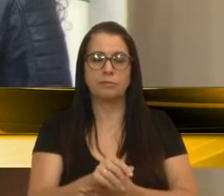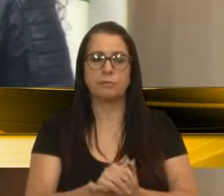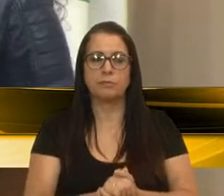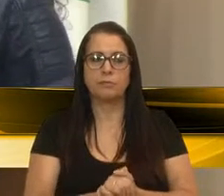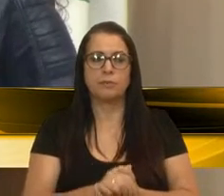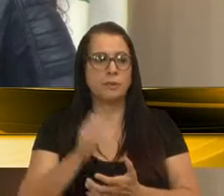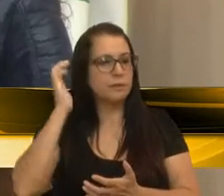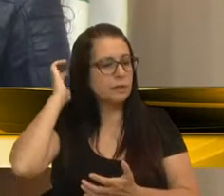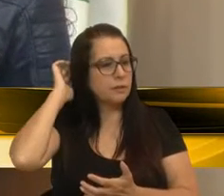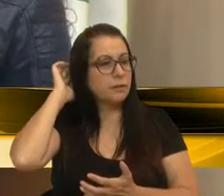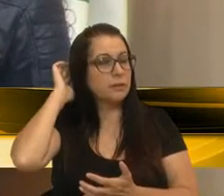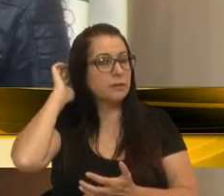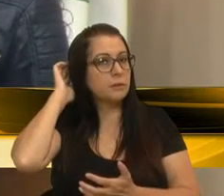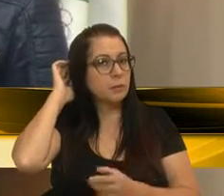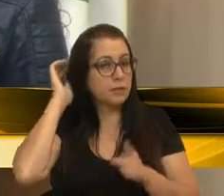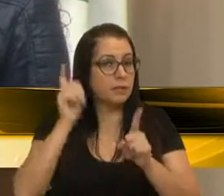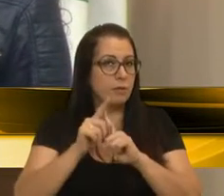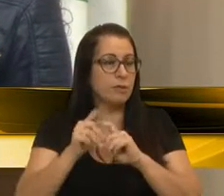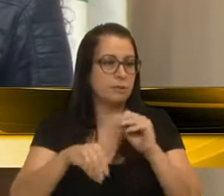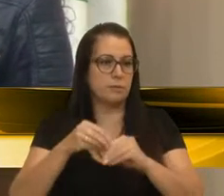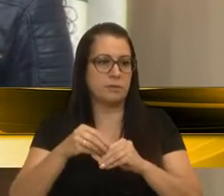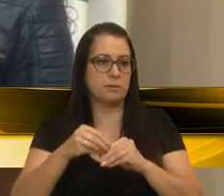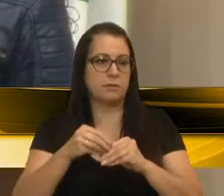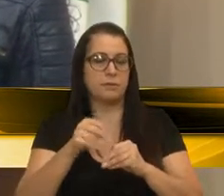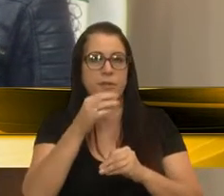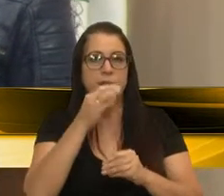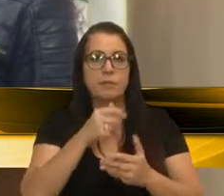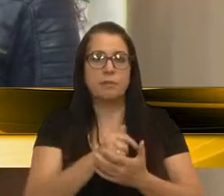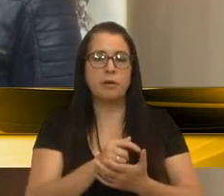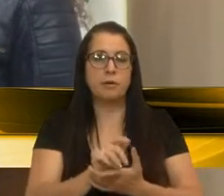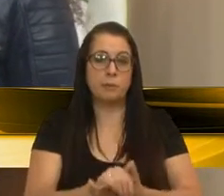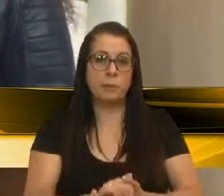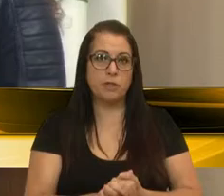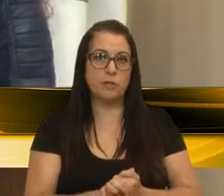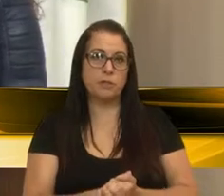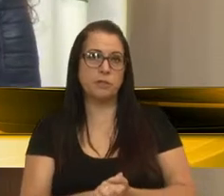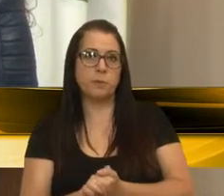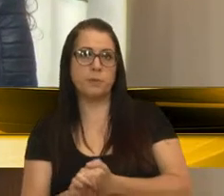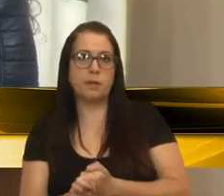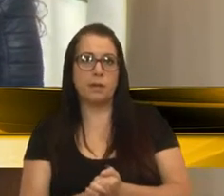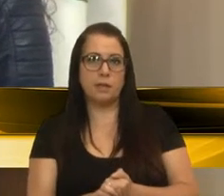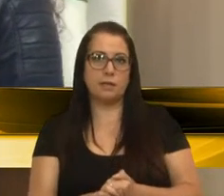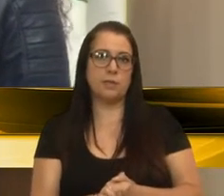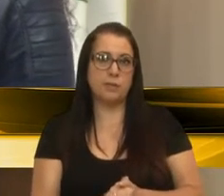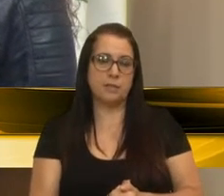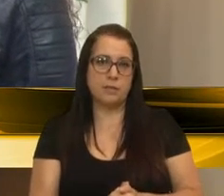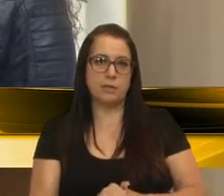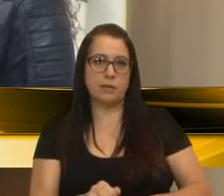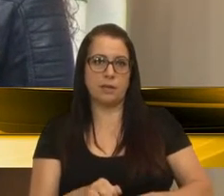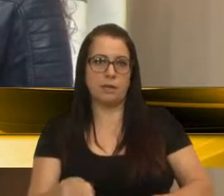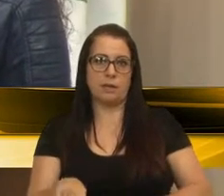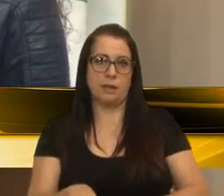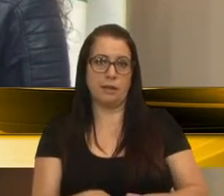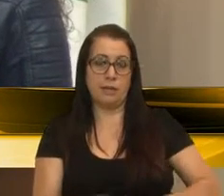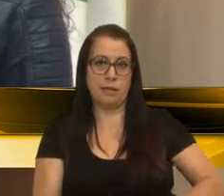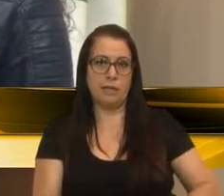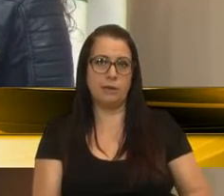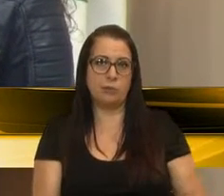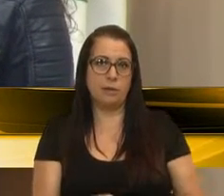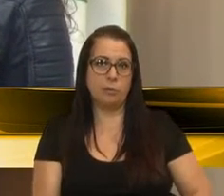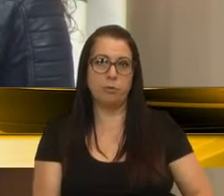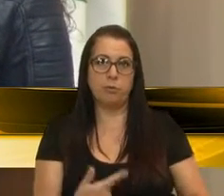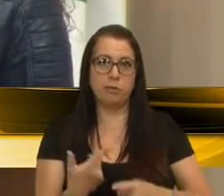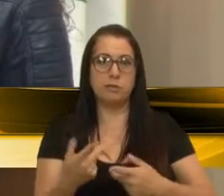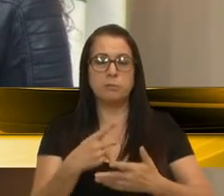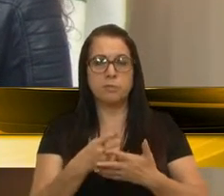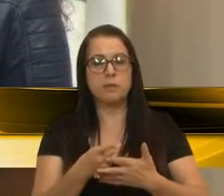sucesso, maior será o envolvimento de Caxias do Sul. E eu não tenho dúvida, eu tenho defendido aqui, não é de agora, que